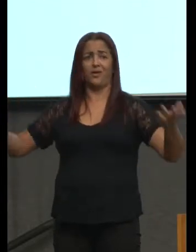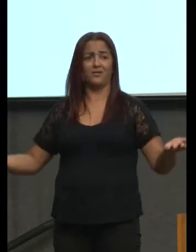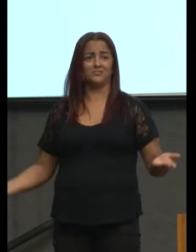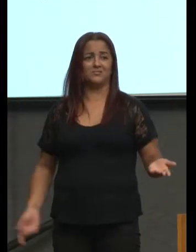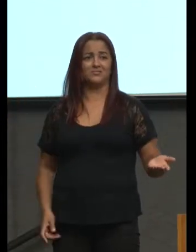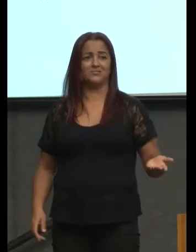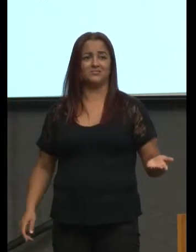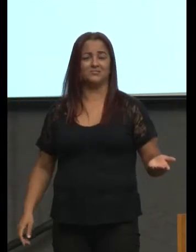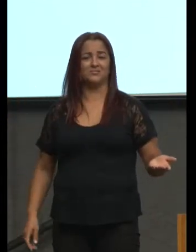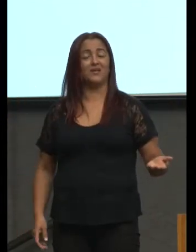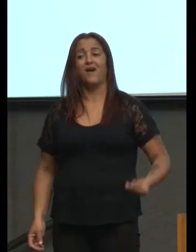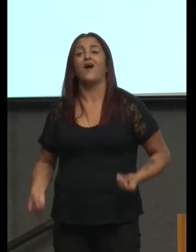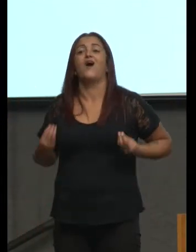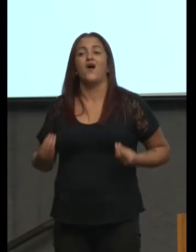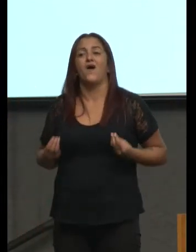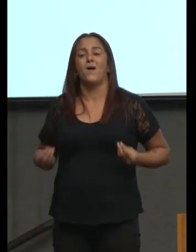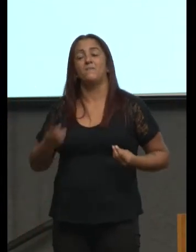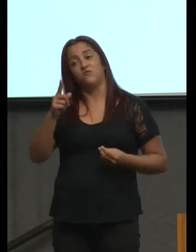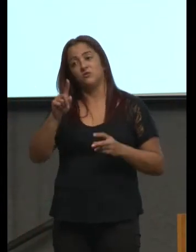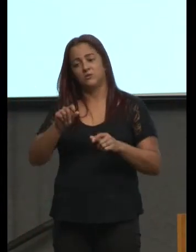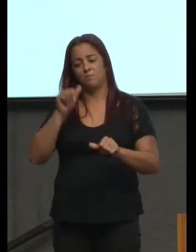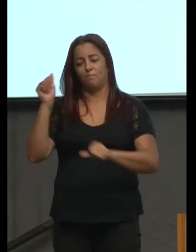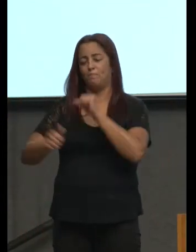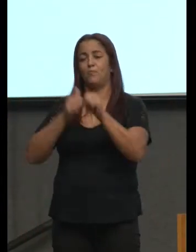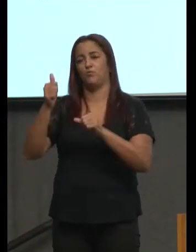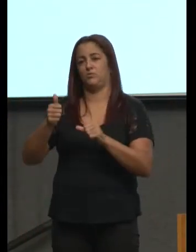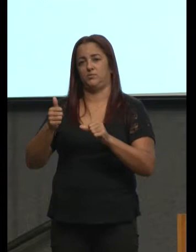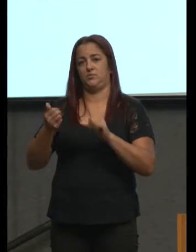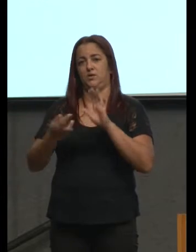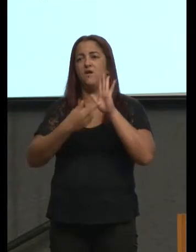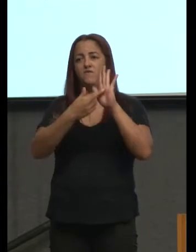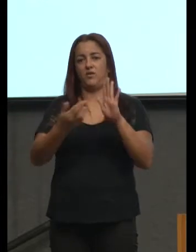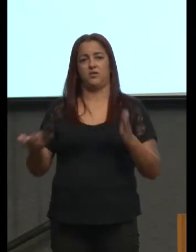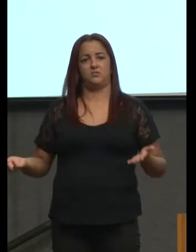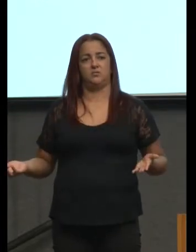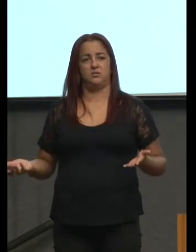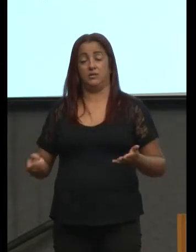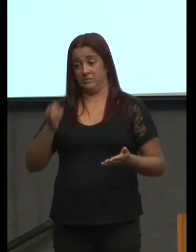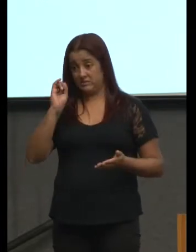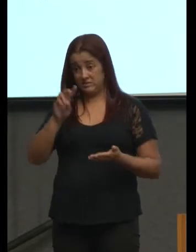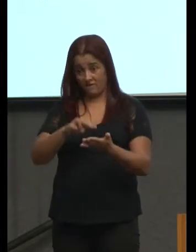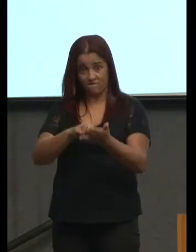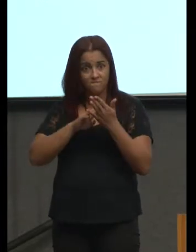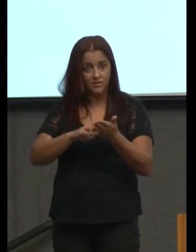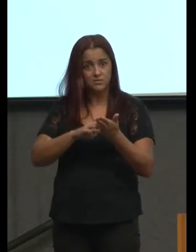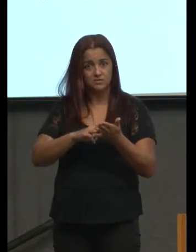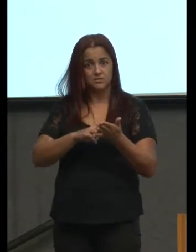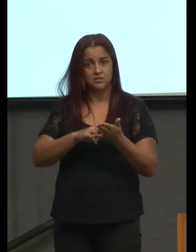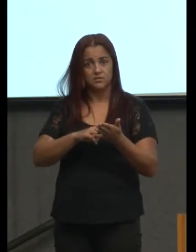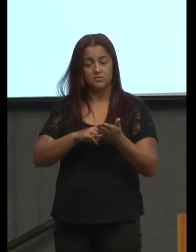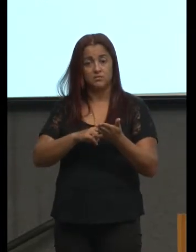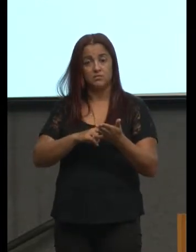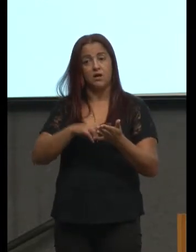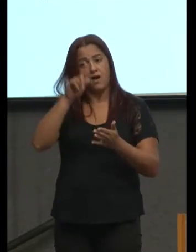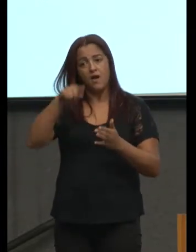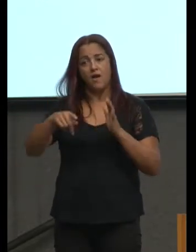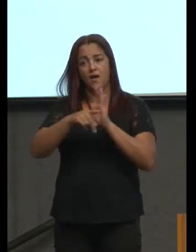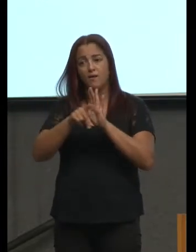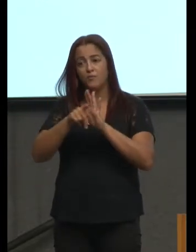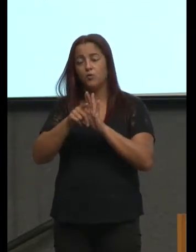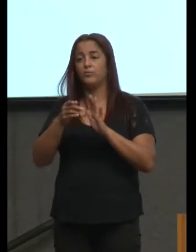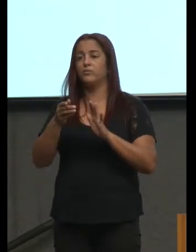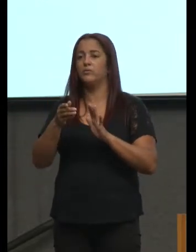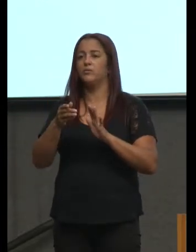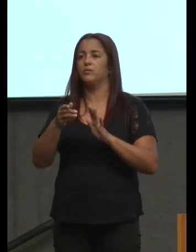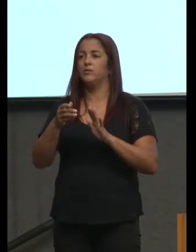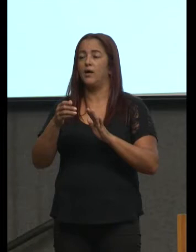como é que você muda a referência porque se a referência é fixa ela ela ela ela